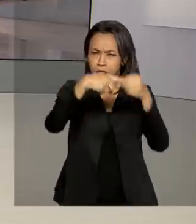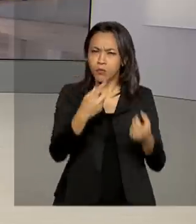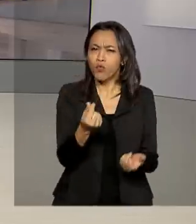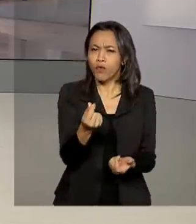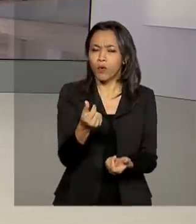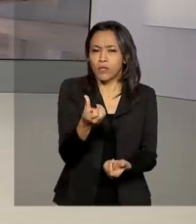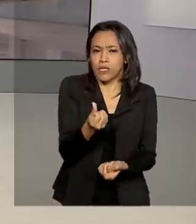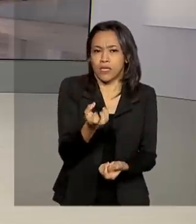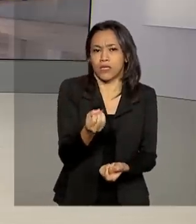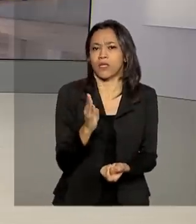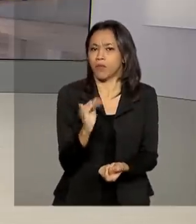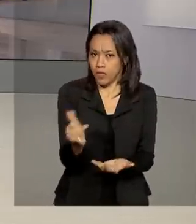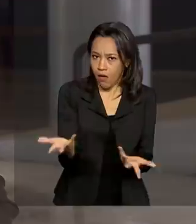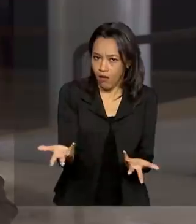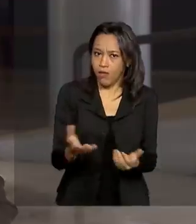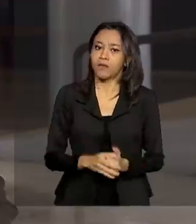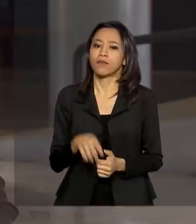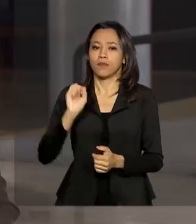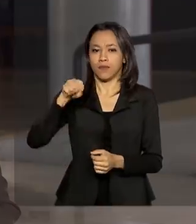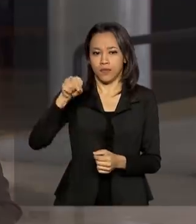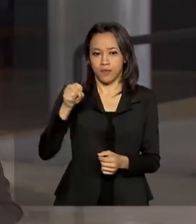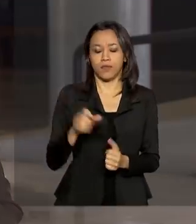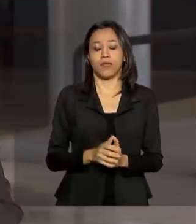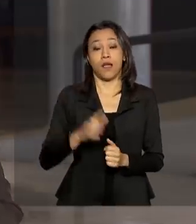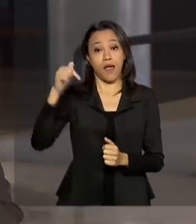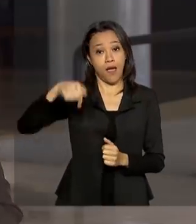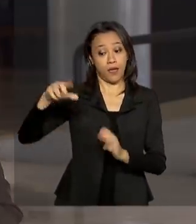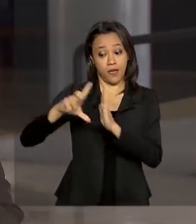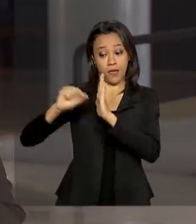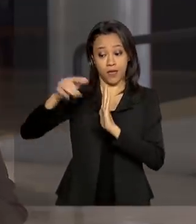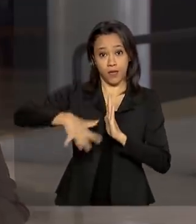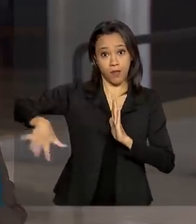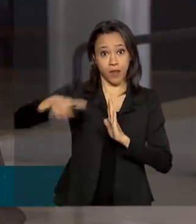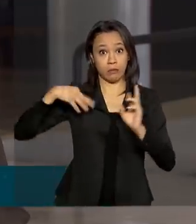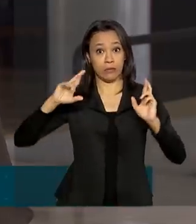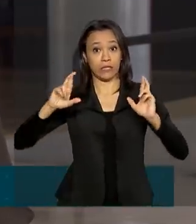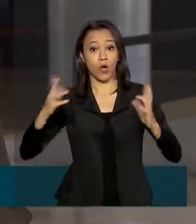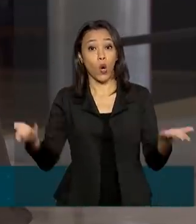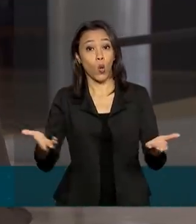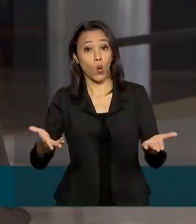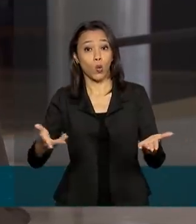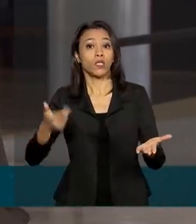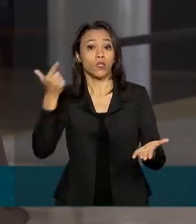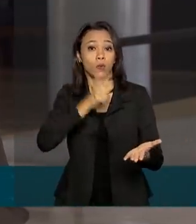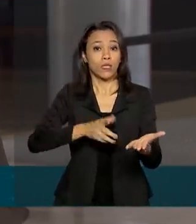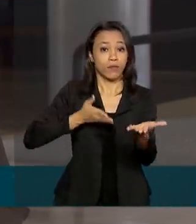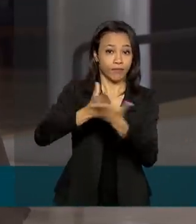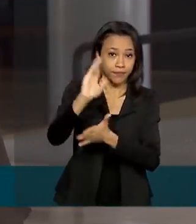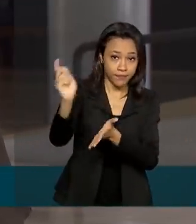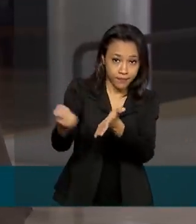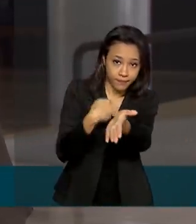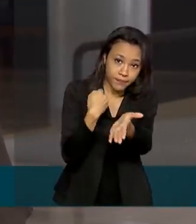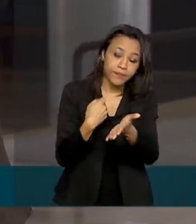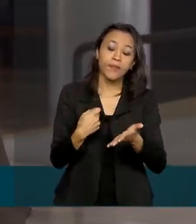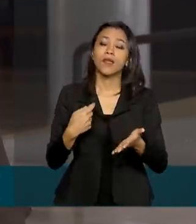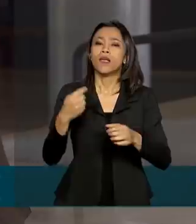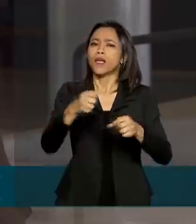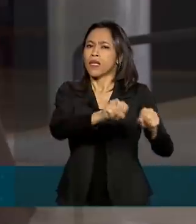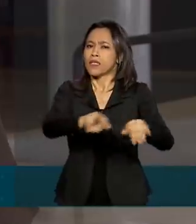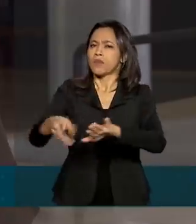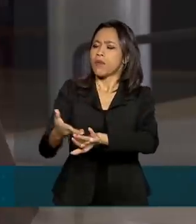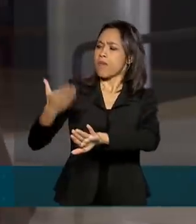Exatamente, Renata. A expectativa aqui no Palácio Planalto é que essa sanção seja feita hoje. Na semana passada, o presidente se reuniu com